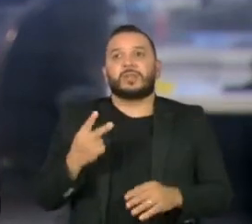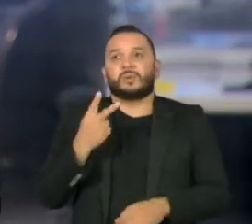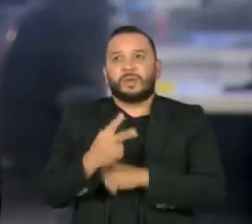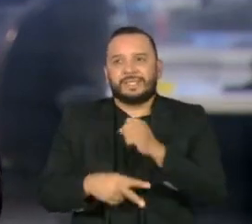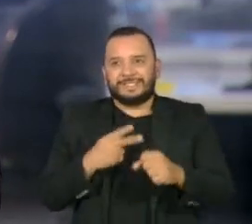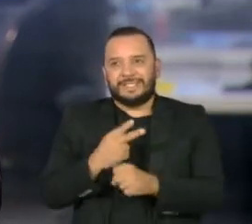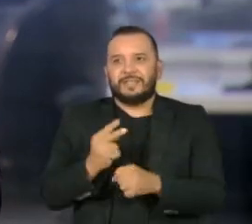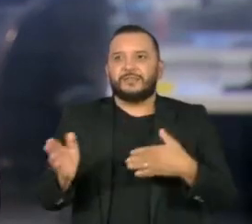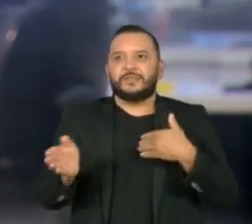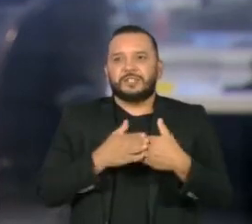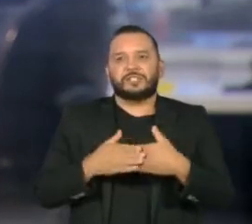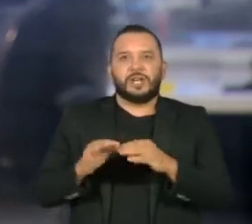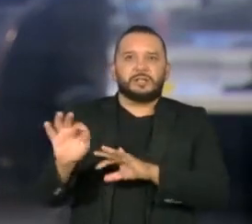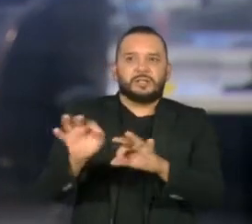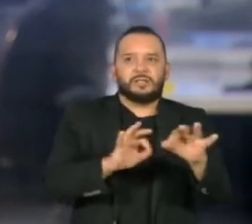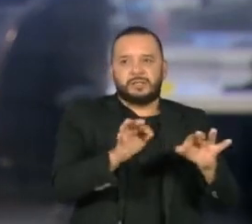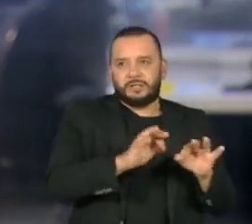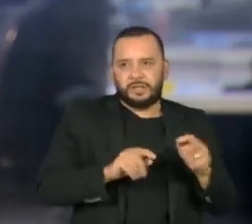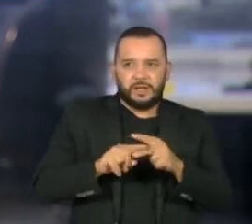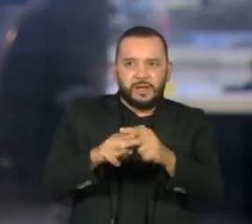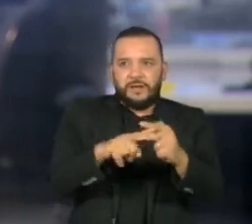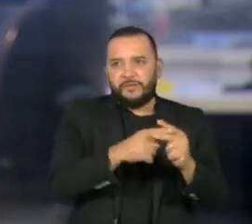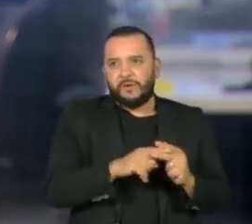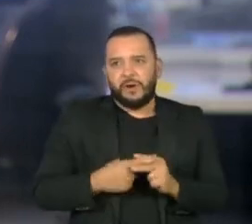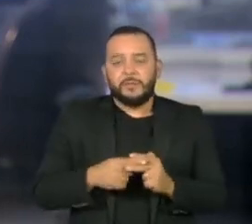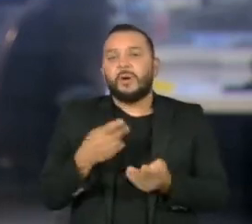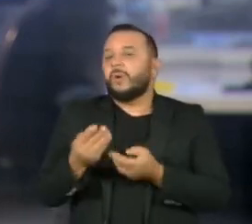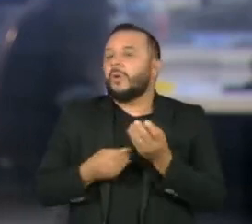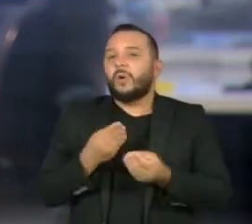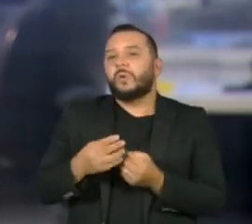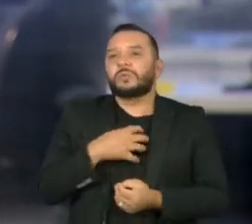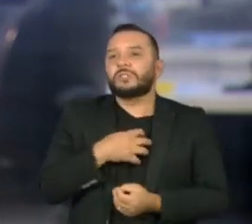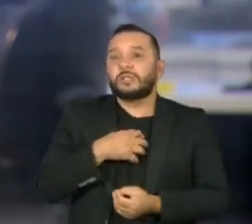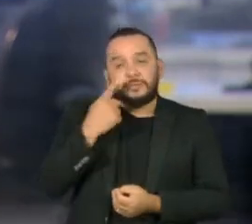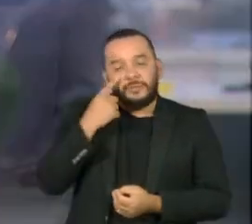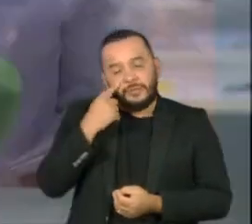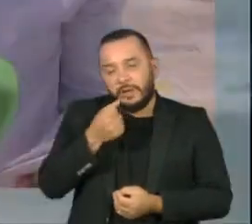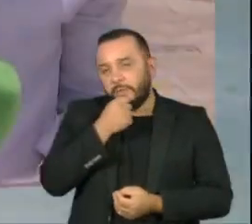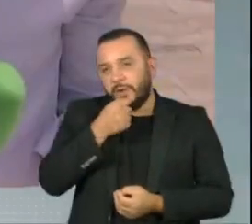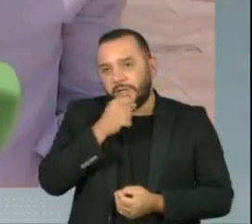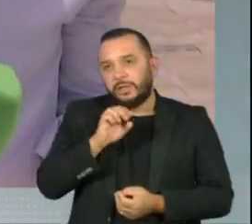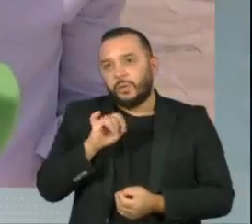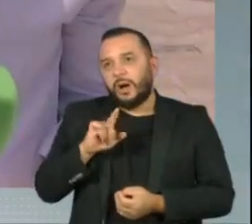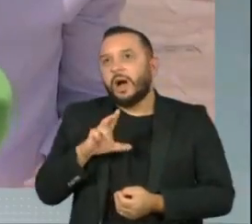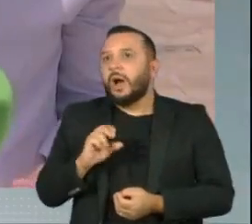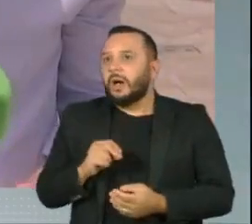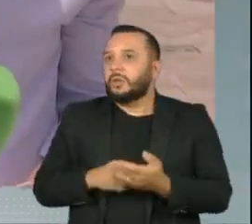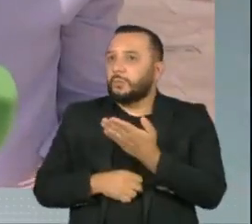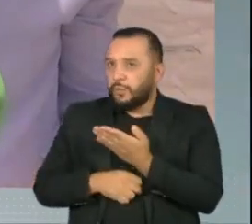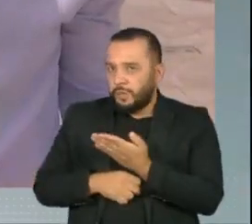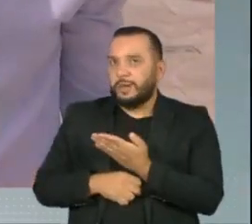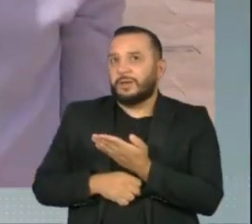anos fechado para reformas. Quem mostra para a gente como ficou é o repórter Eduardo Campos. Boa tarde, Eduardo.